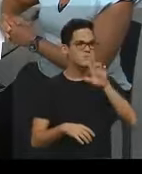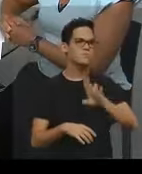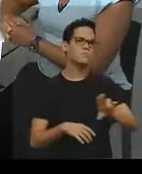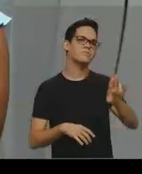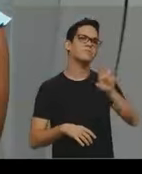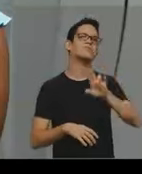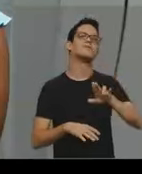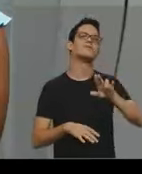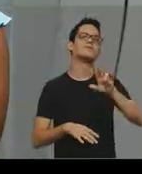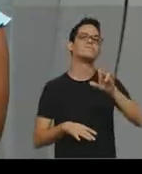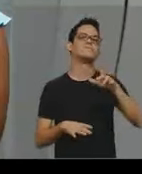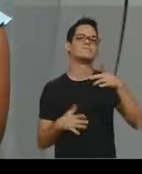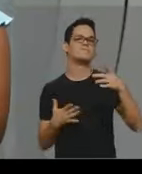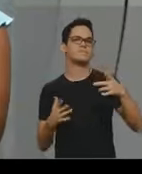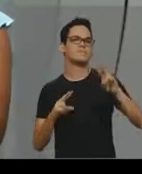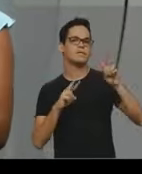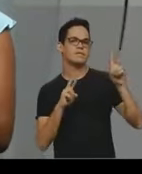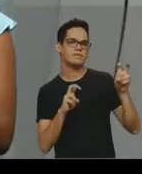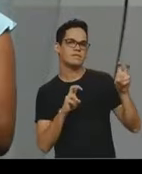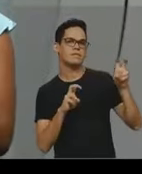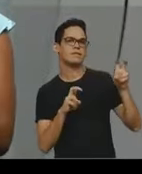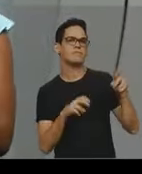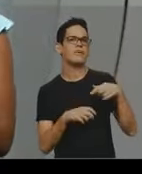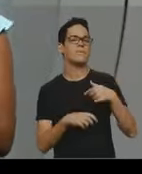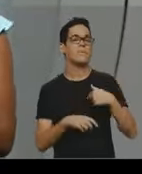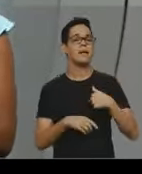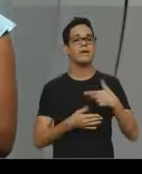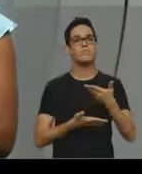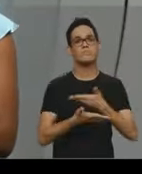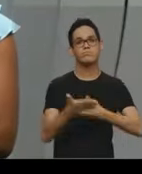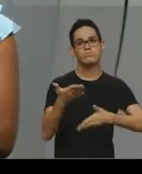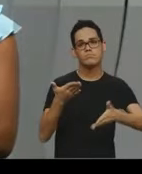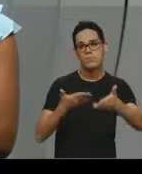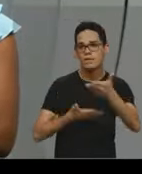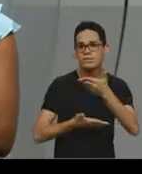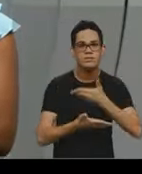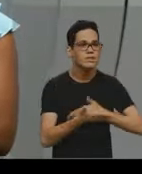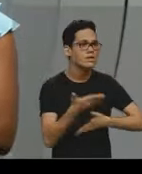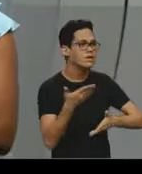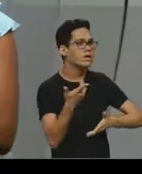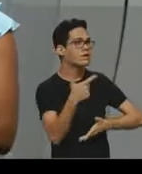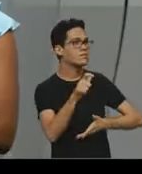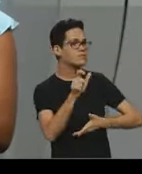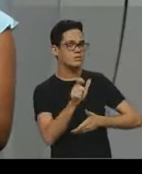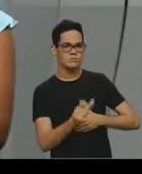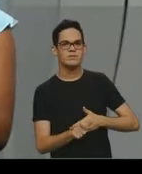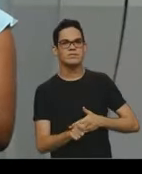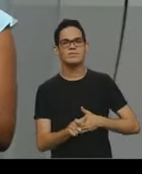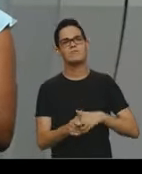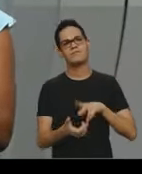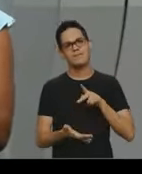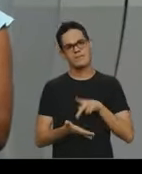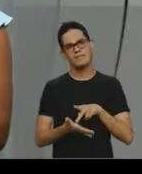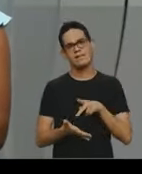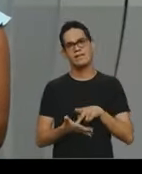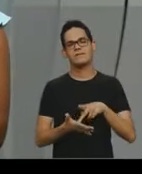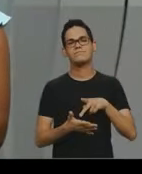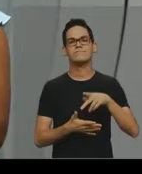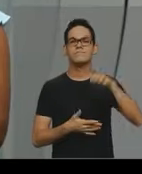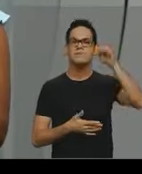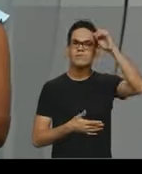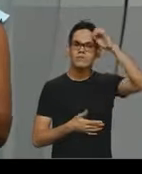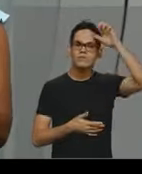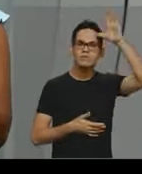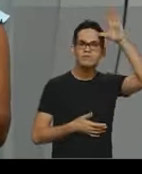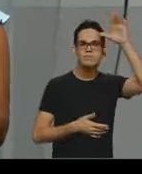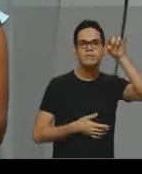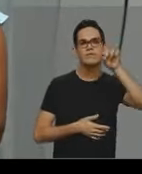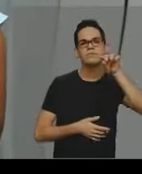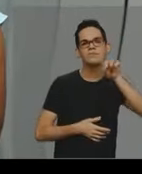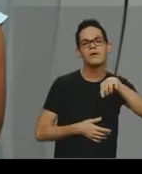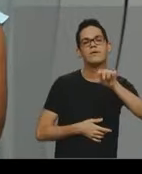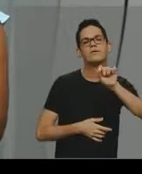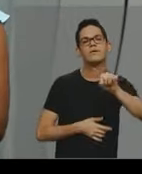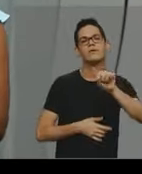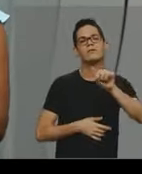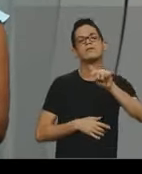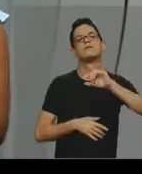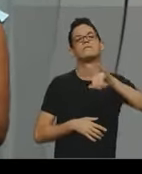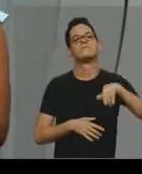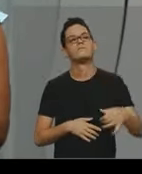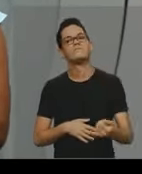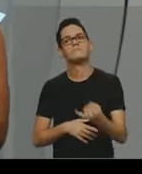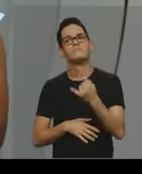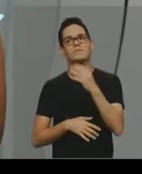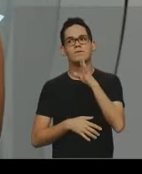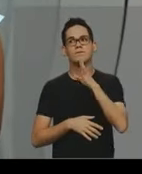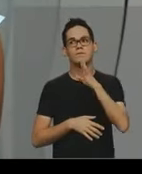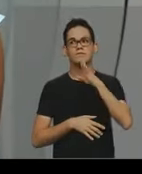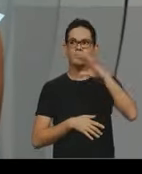determinado assunto, para eu compartilhar, né, com as outras pessoas. Então, conhecimento prévio é justamente isso,